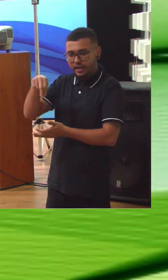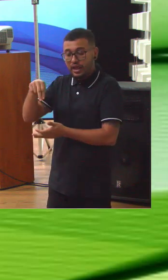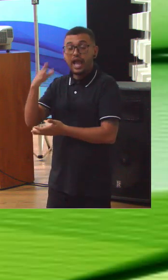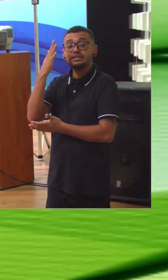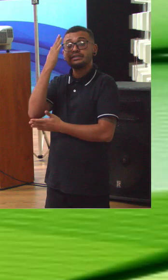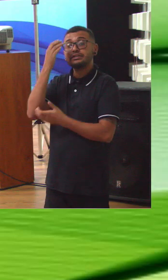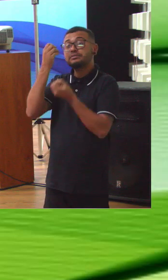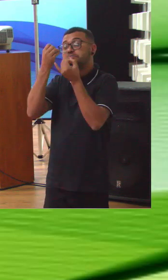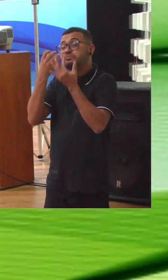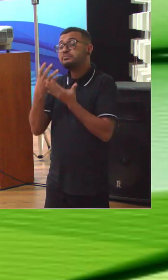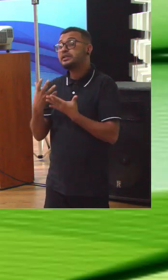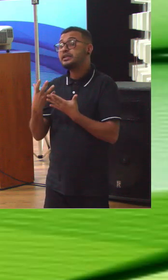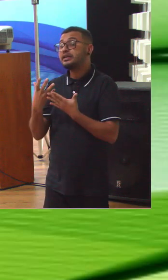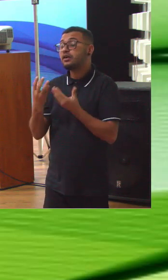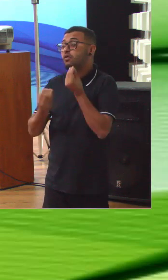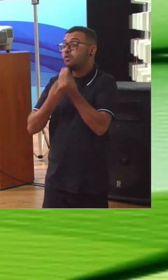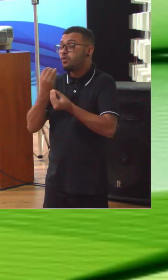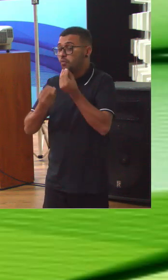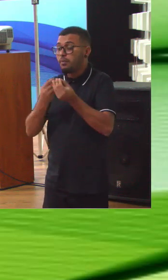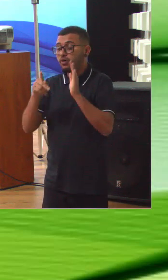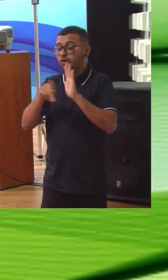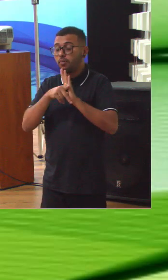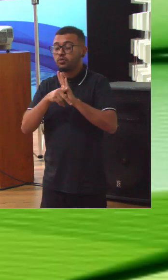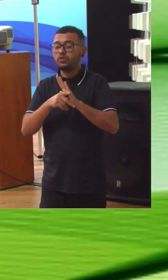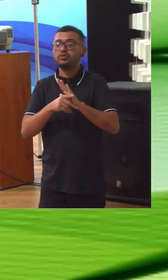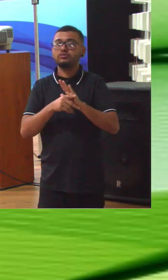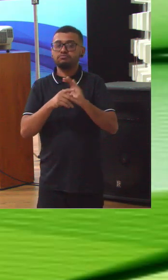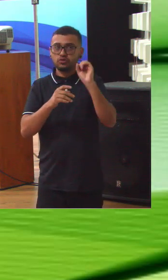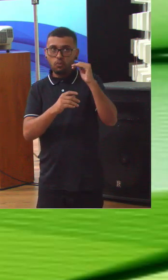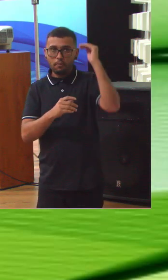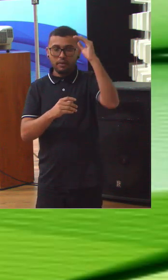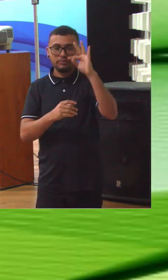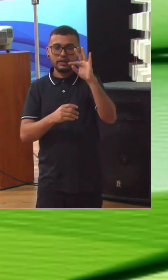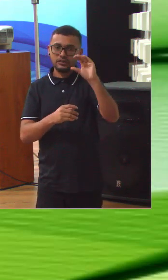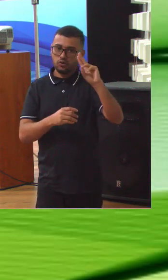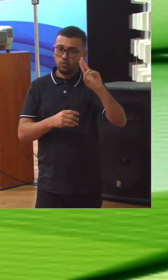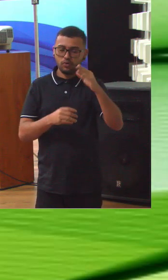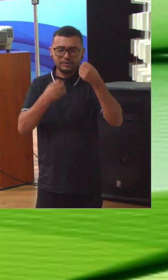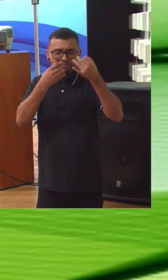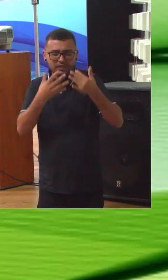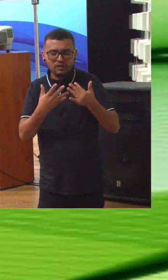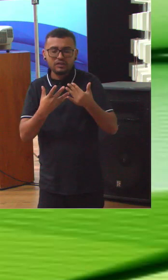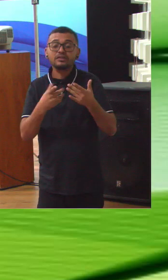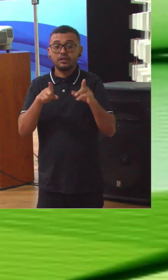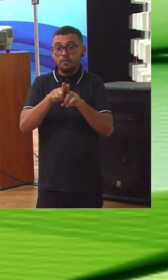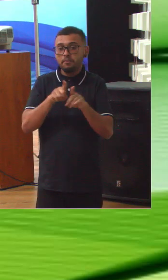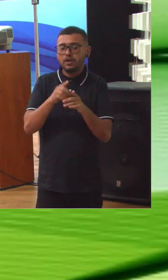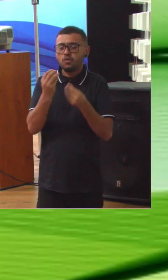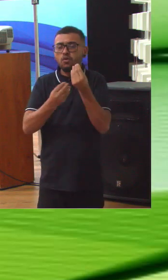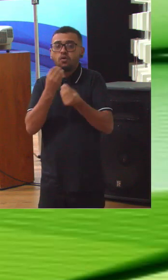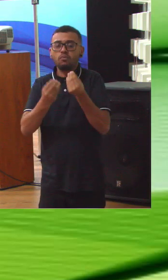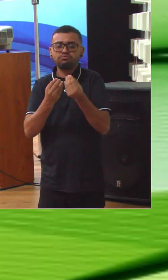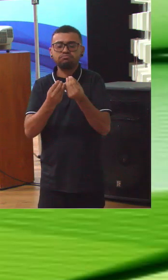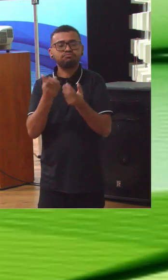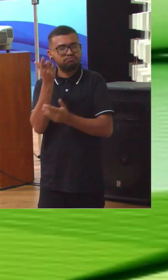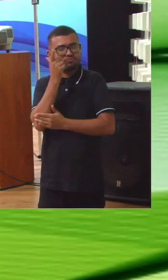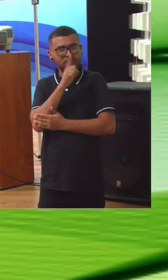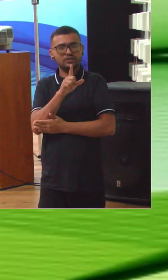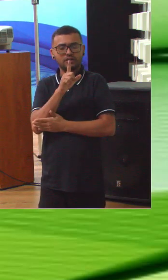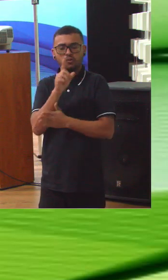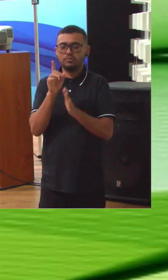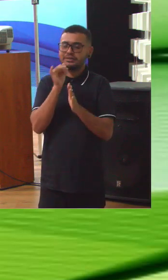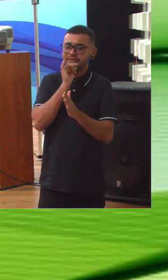você vai ver. Não só a maneira como o TCU interpretou, mas todas as fontes da literatura que foram usadas para dar suporte àquela